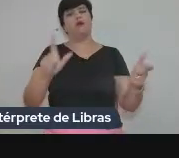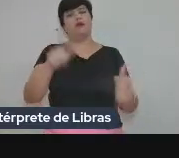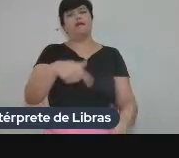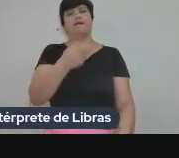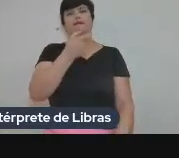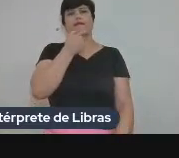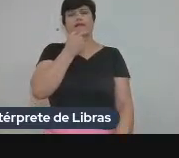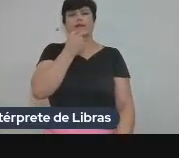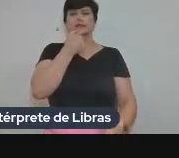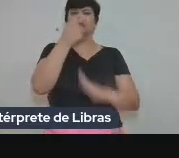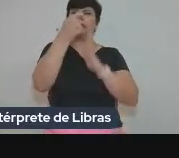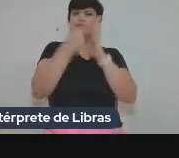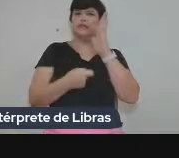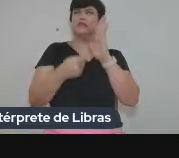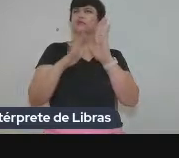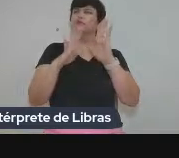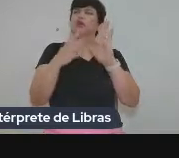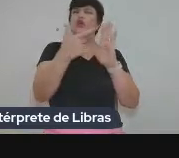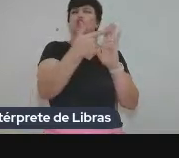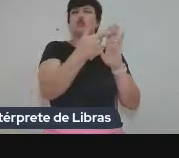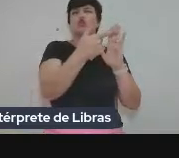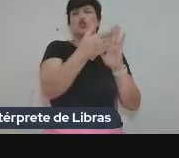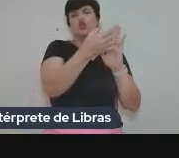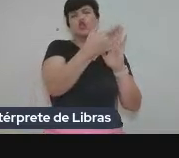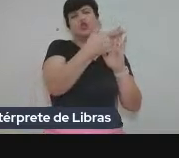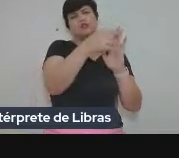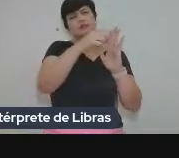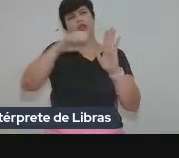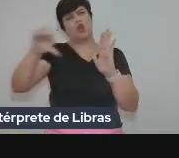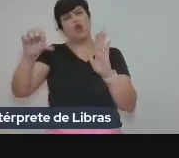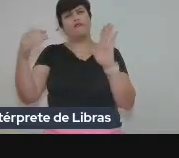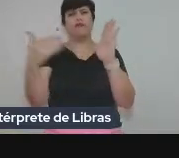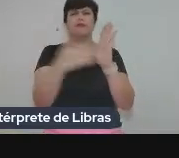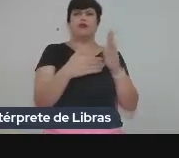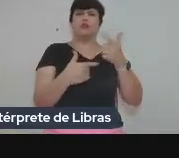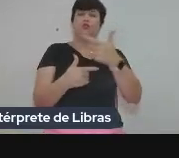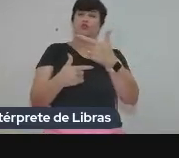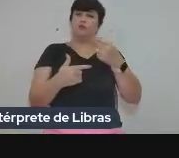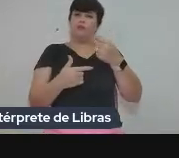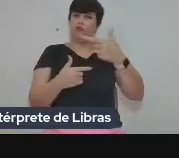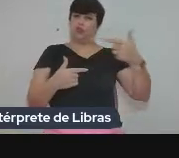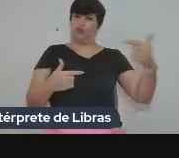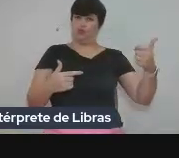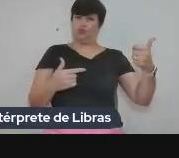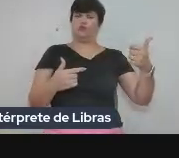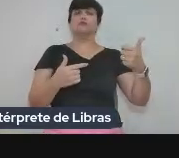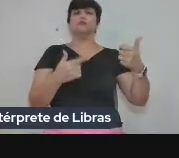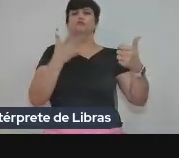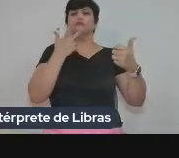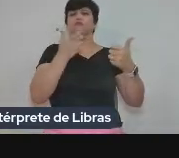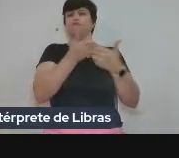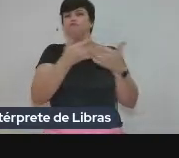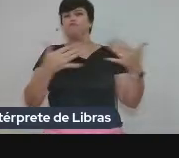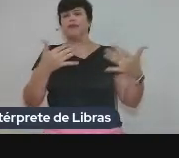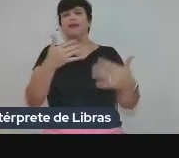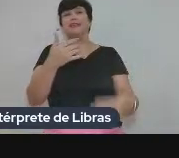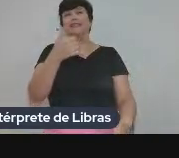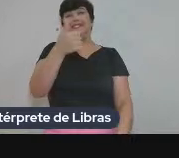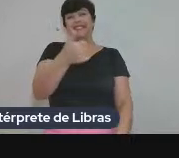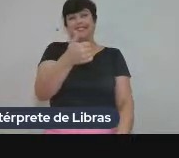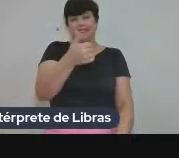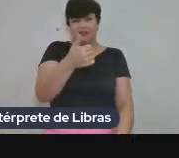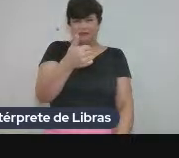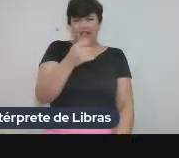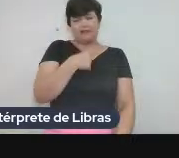e foram escritos entre 2009 e 2021. Ele não é muito grande, mas tem 122.848 palavras.